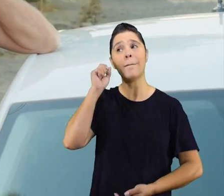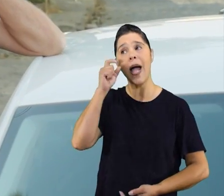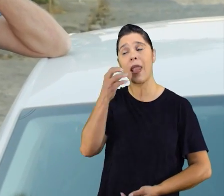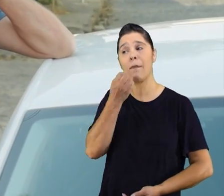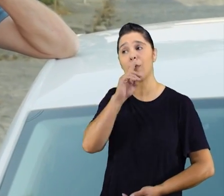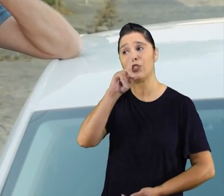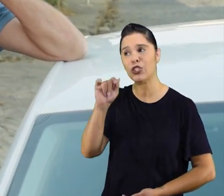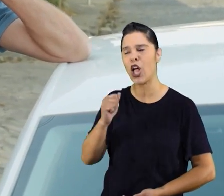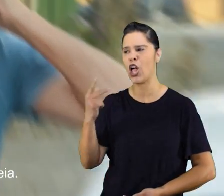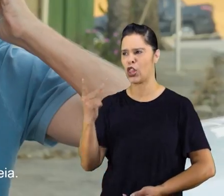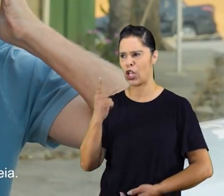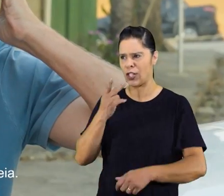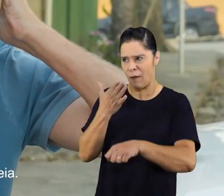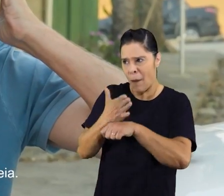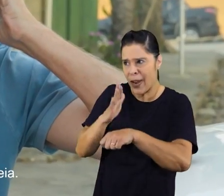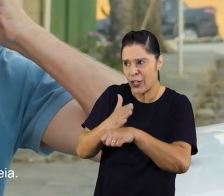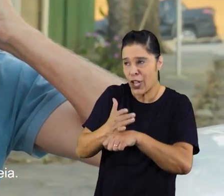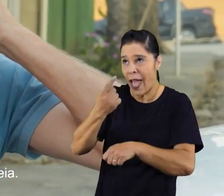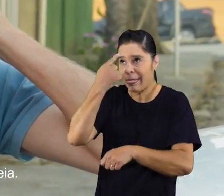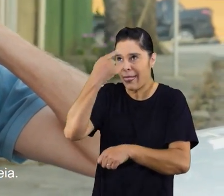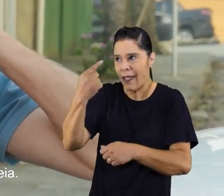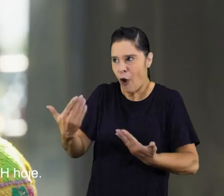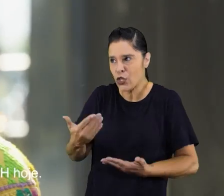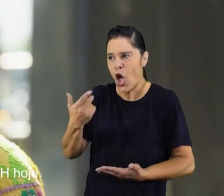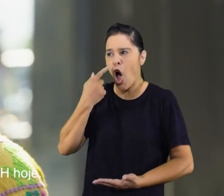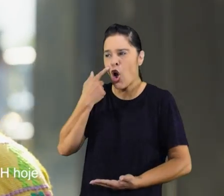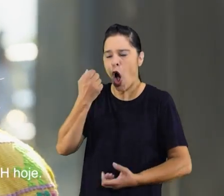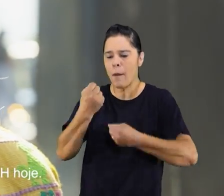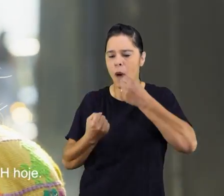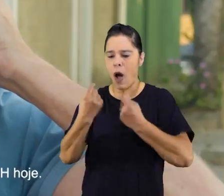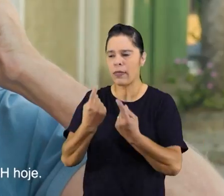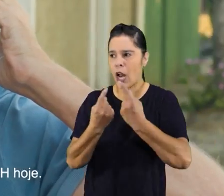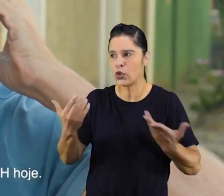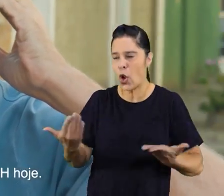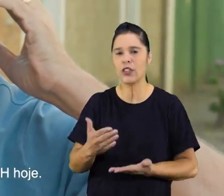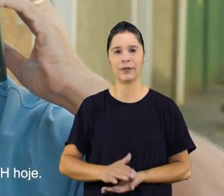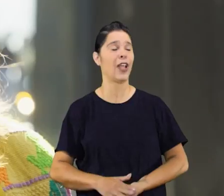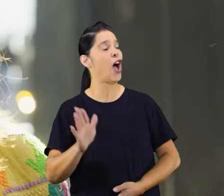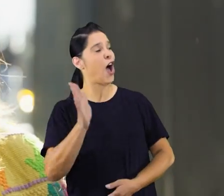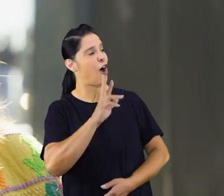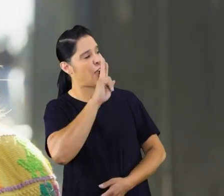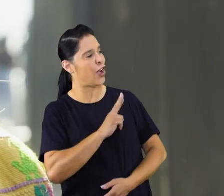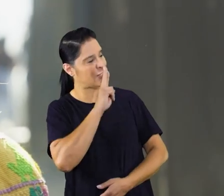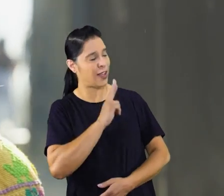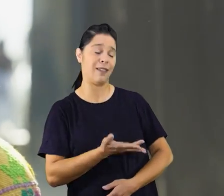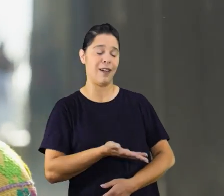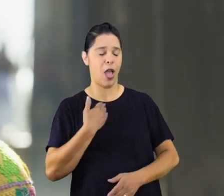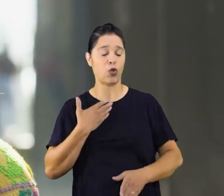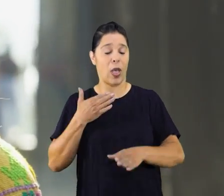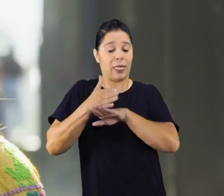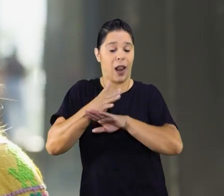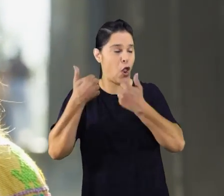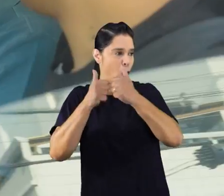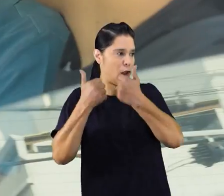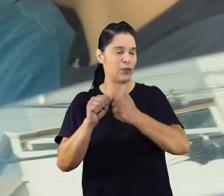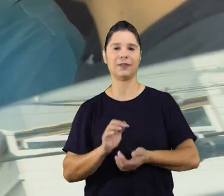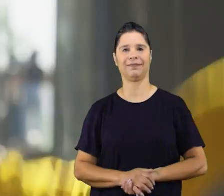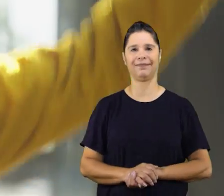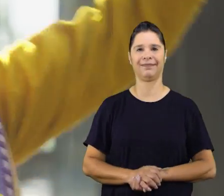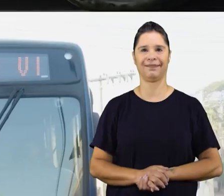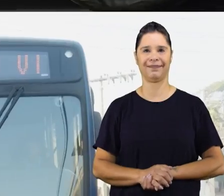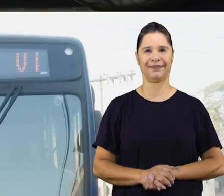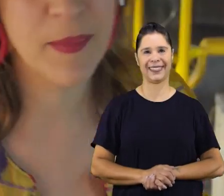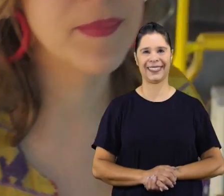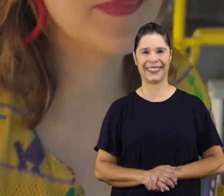Bela, bom dia. Vamos colocar em prática a nossa ideia, Vamos ver como é que está o trânsito BH hoje. Ei, Rogério, estou entrando no ônibus.